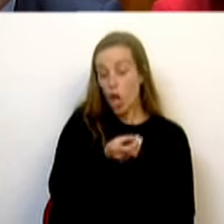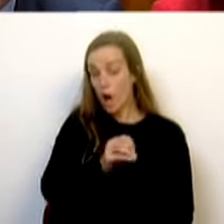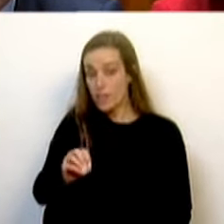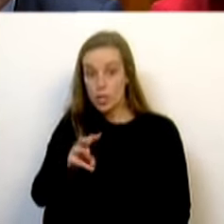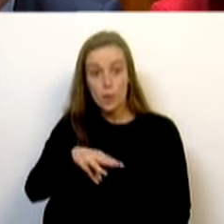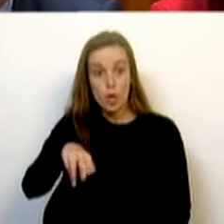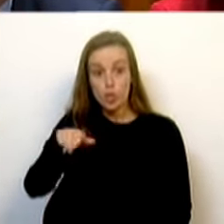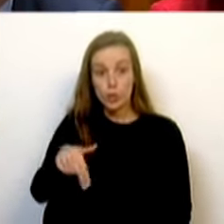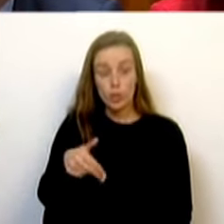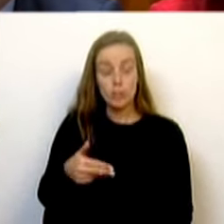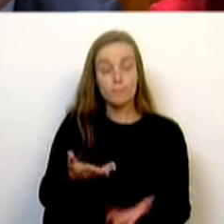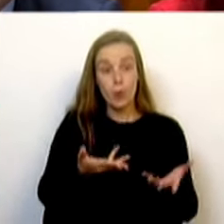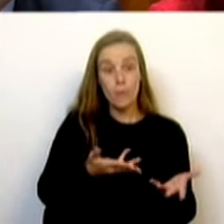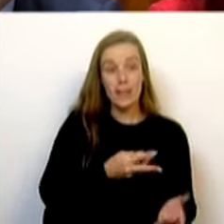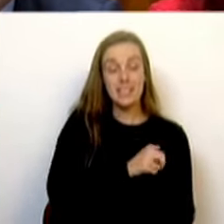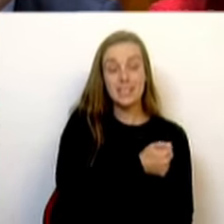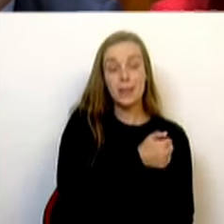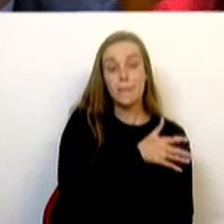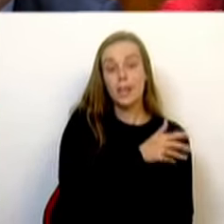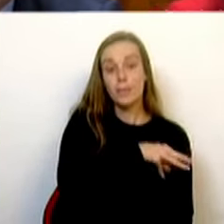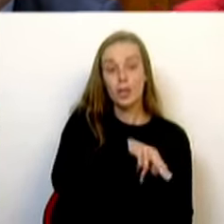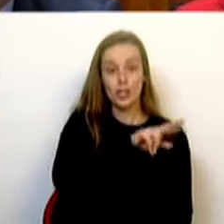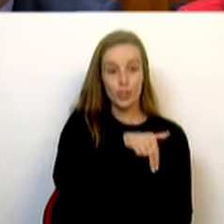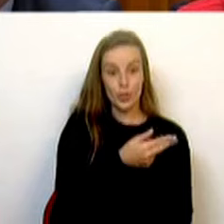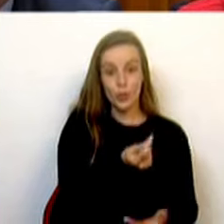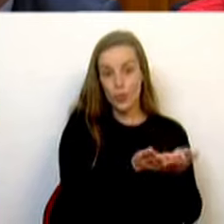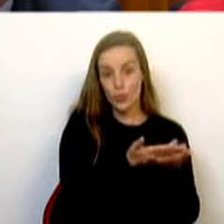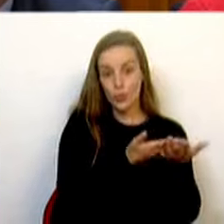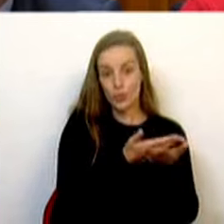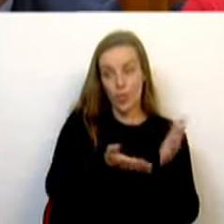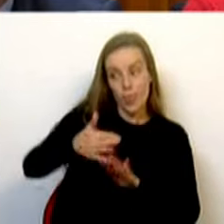versus 5 mil milhões de euros negociados pela direita.